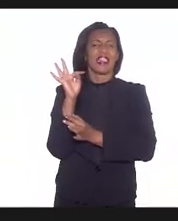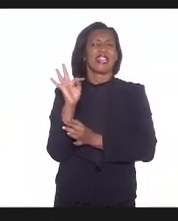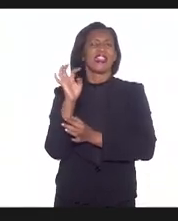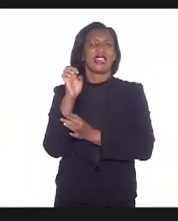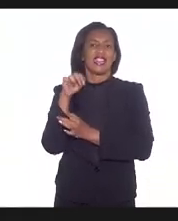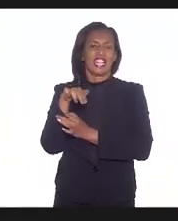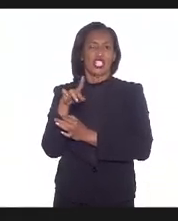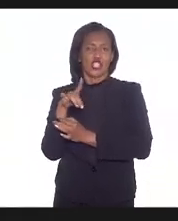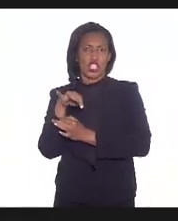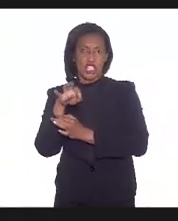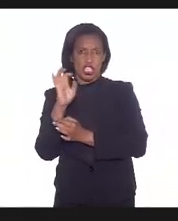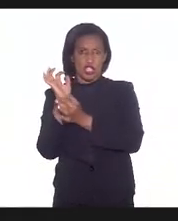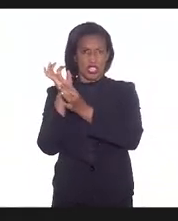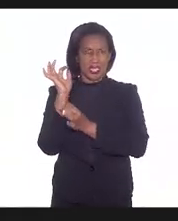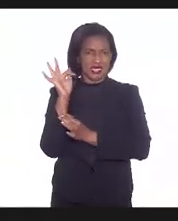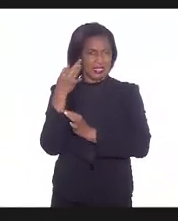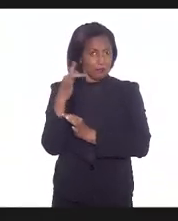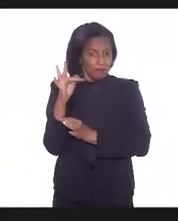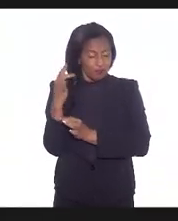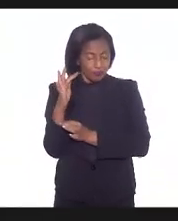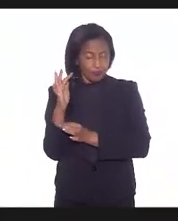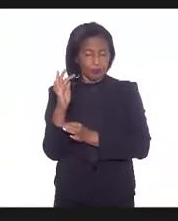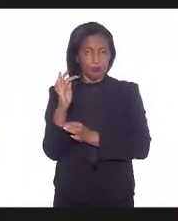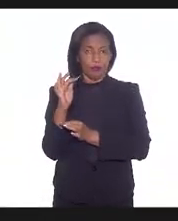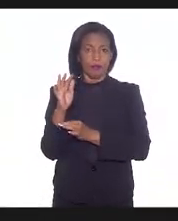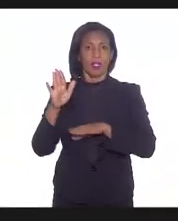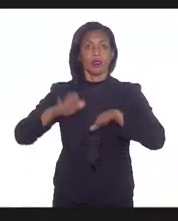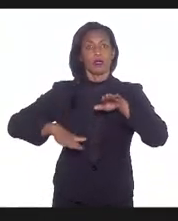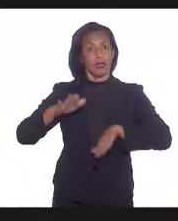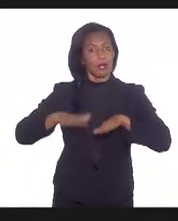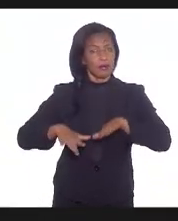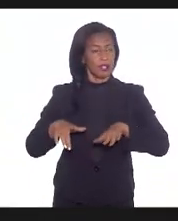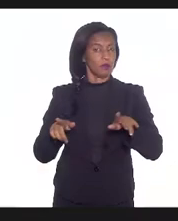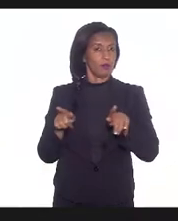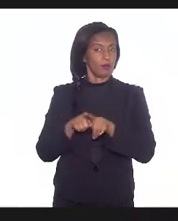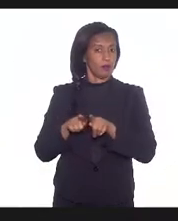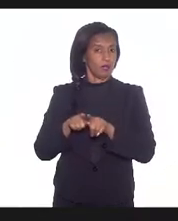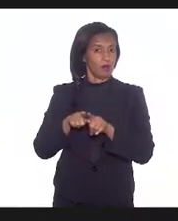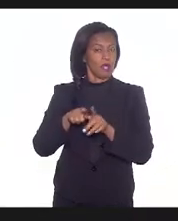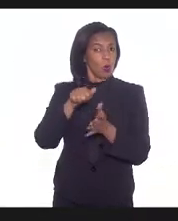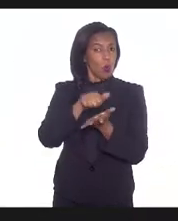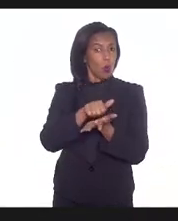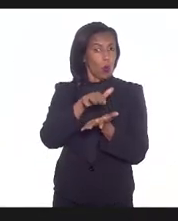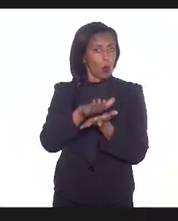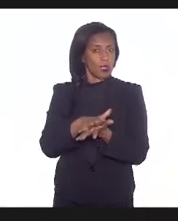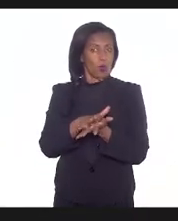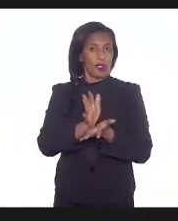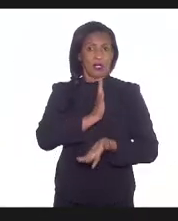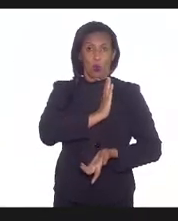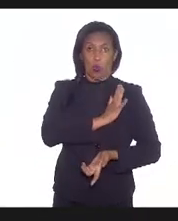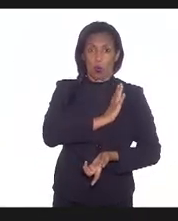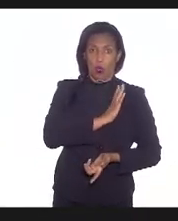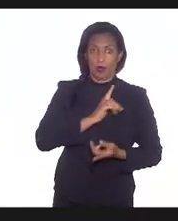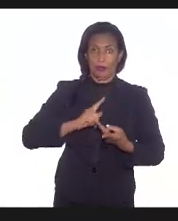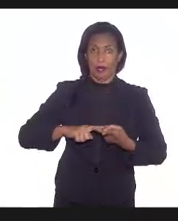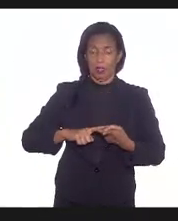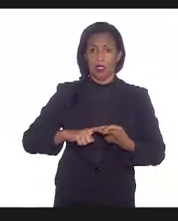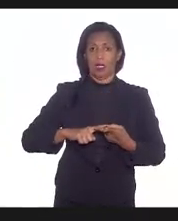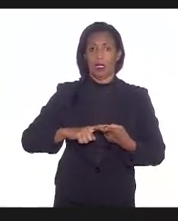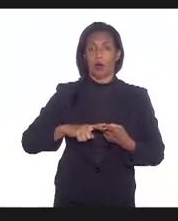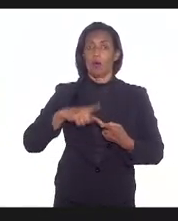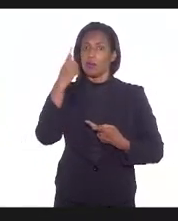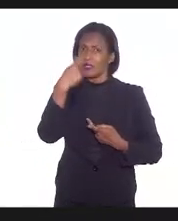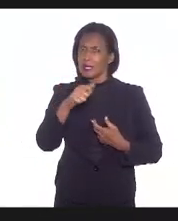controlo todos os meus movimentos. Da mesma forma, as sequelas neurológicas, as cardiofarticulares, você tem que ser